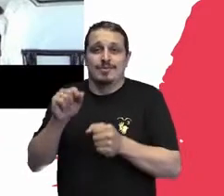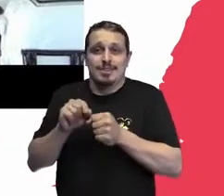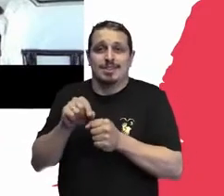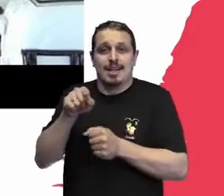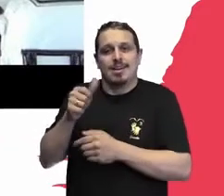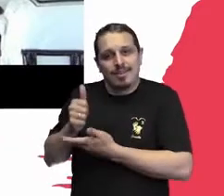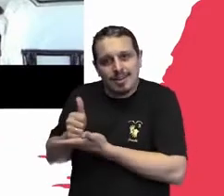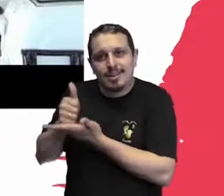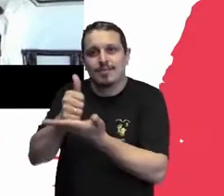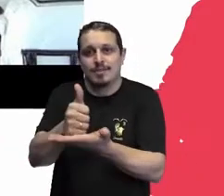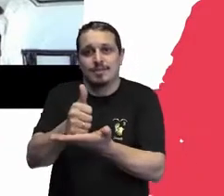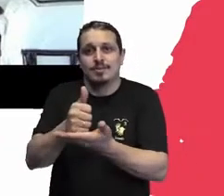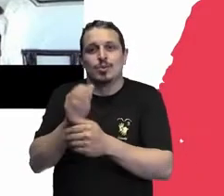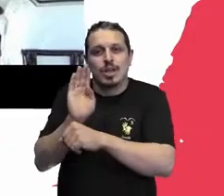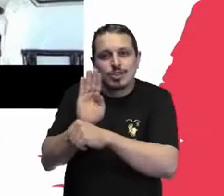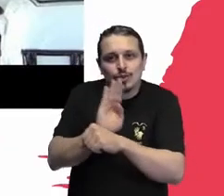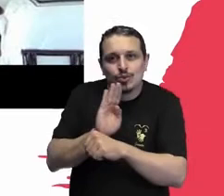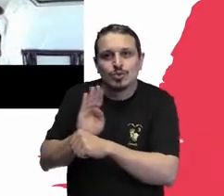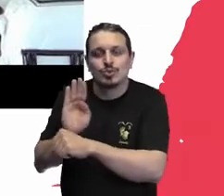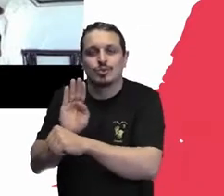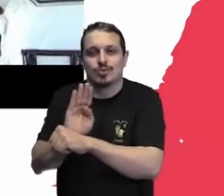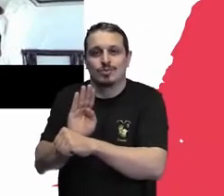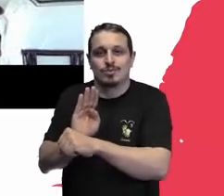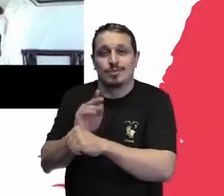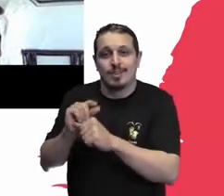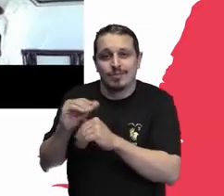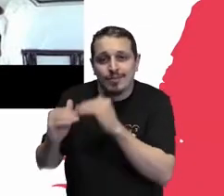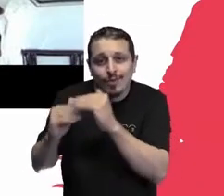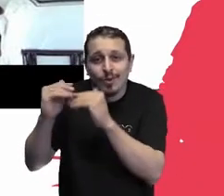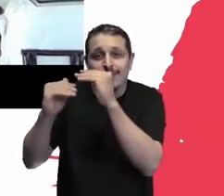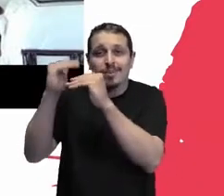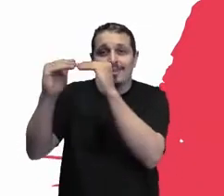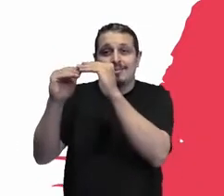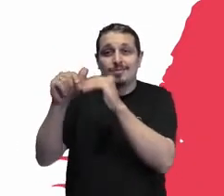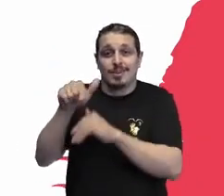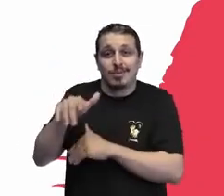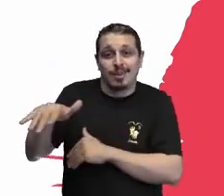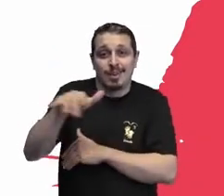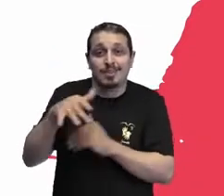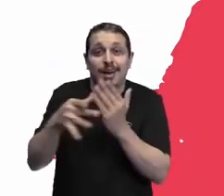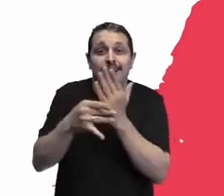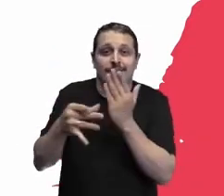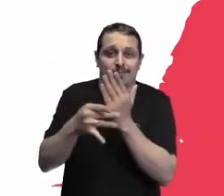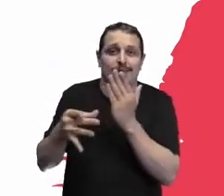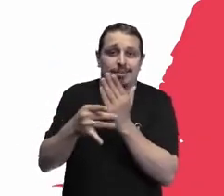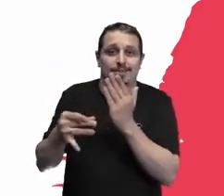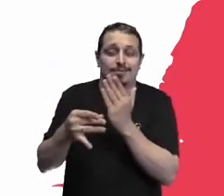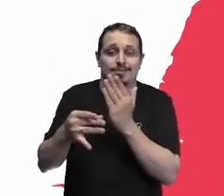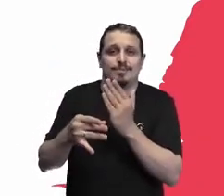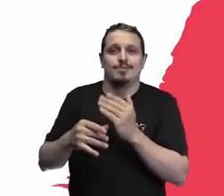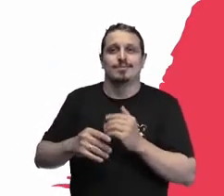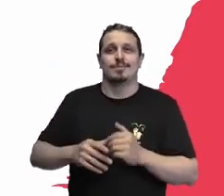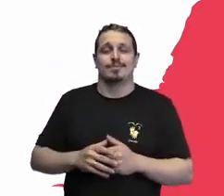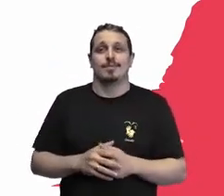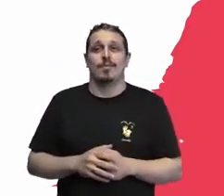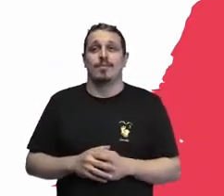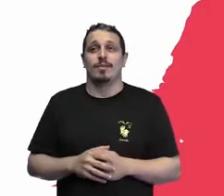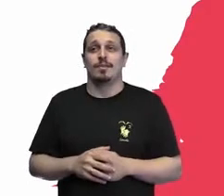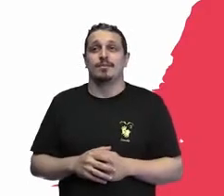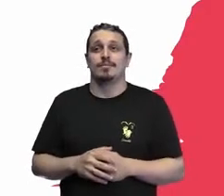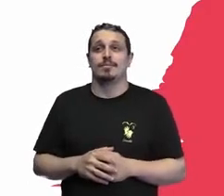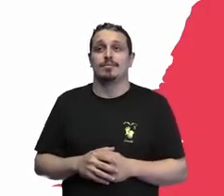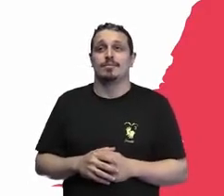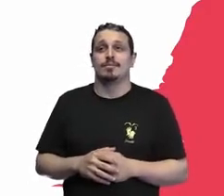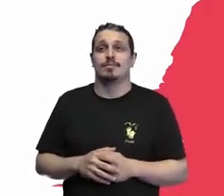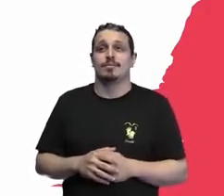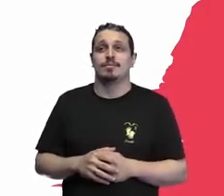ajudar a desenvolver as habilidades. E com o tempo vai se adquirindo. Pode passar, por favor? Aqui, a